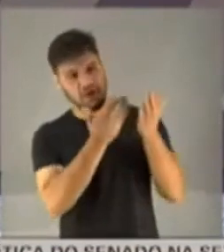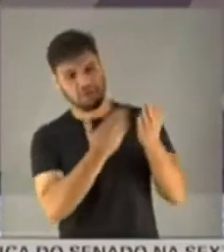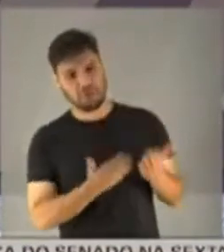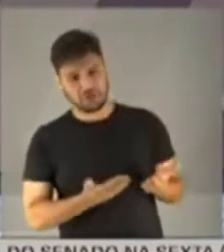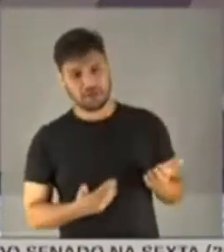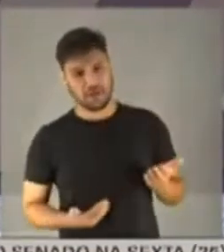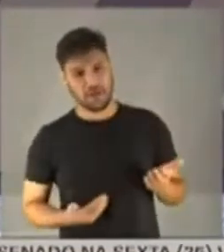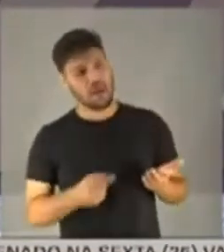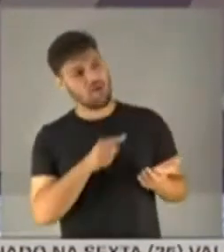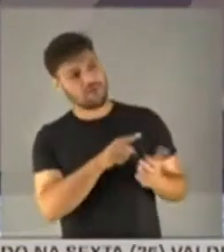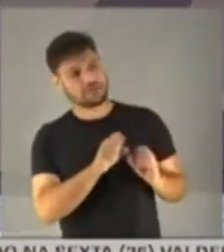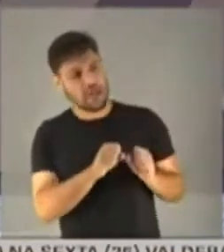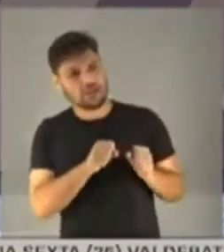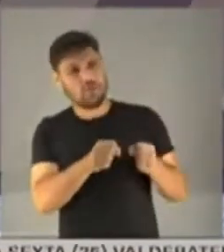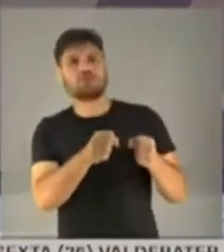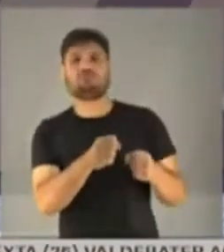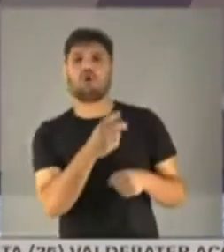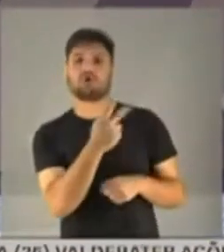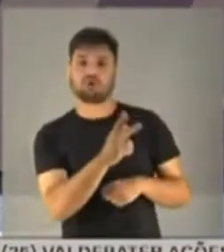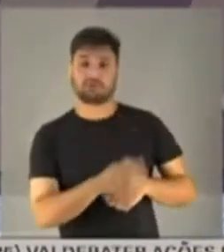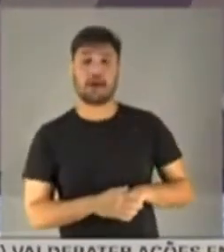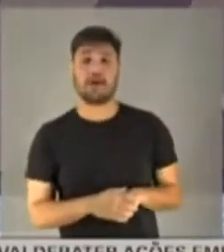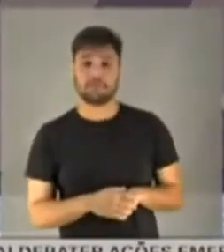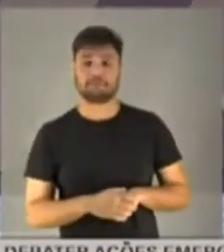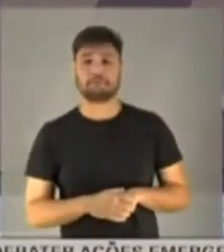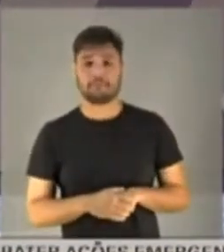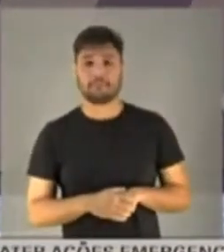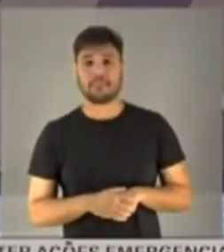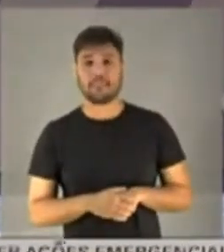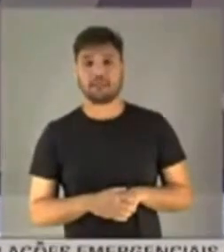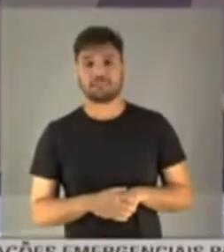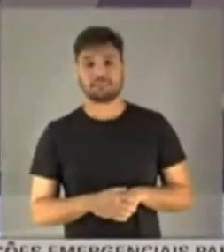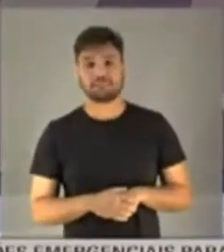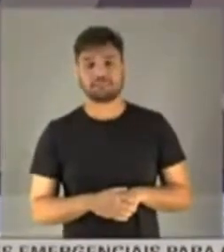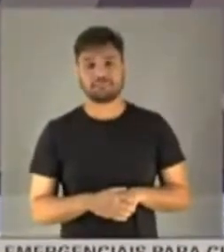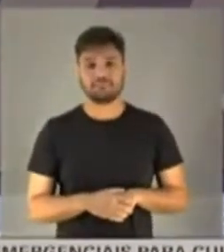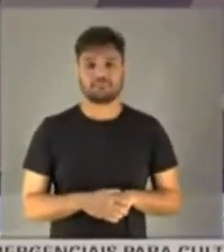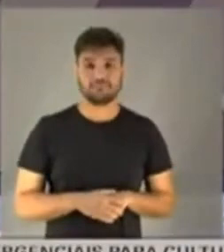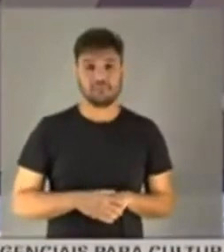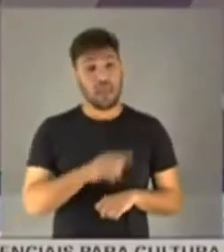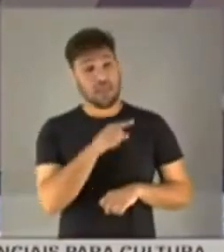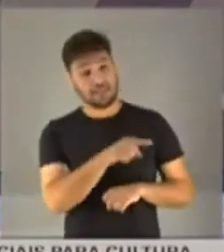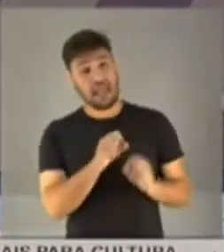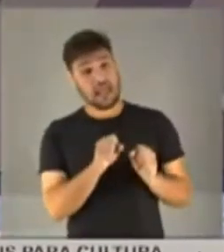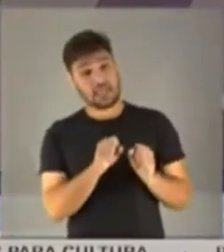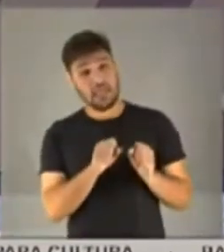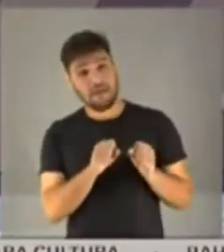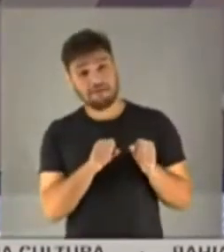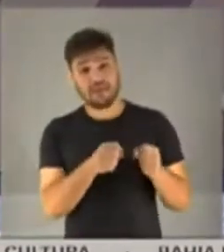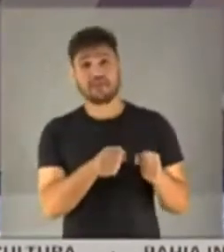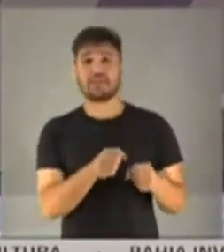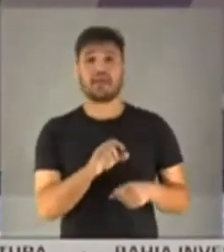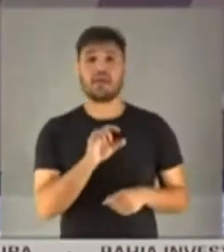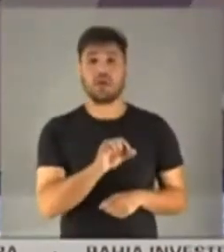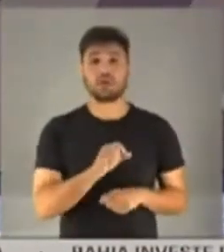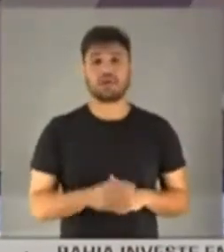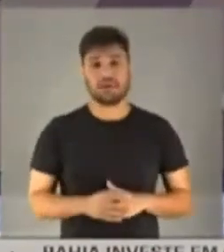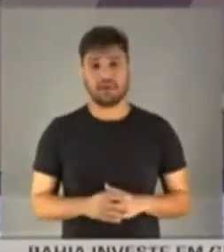todos os esforços no sentido de defendermos a